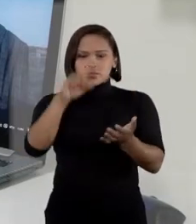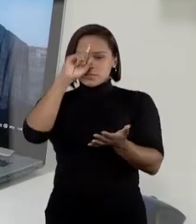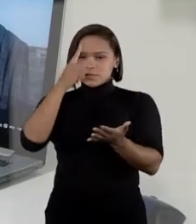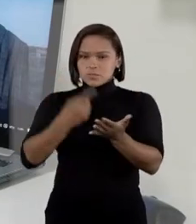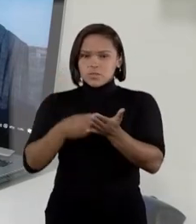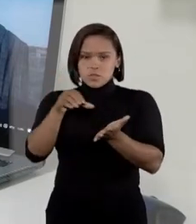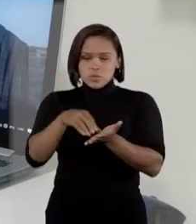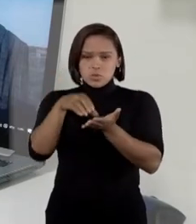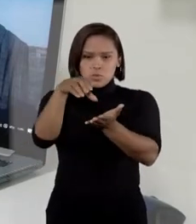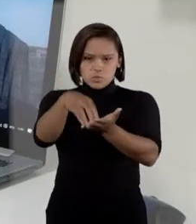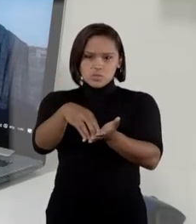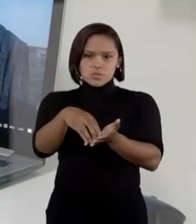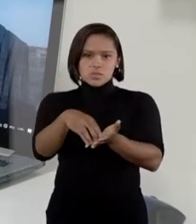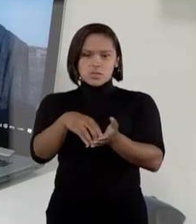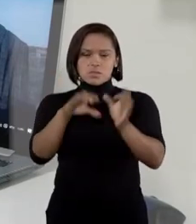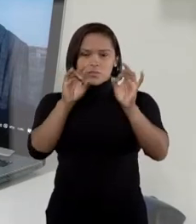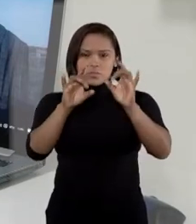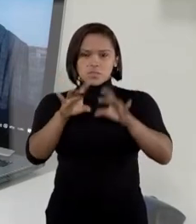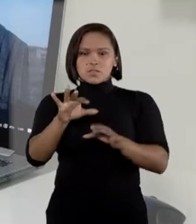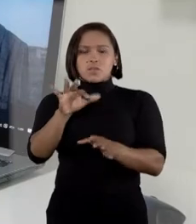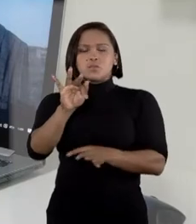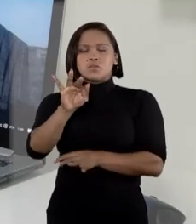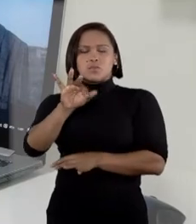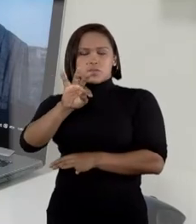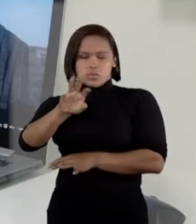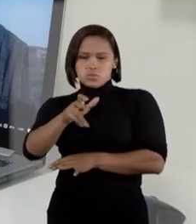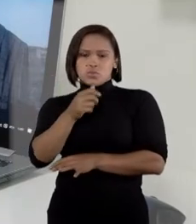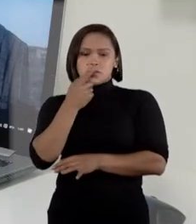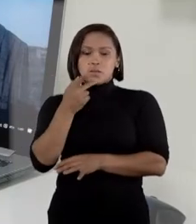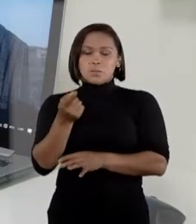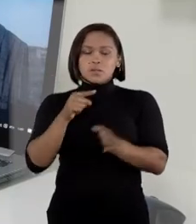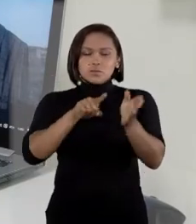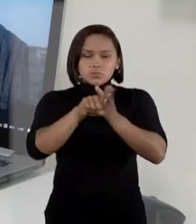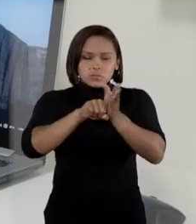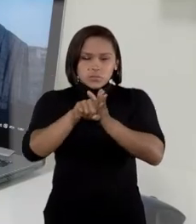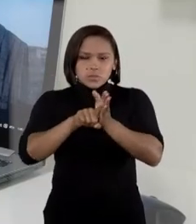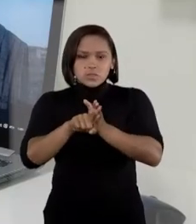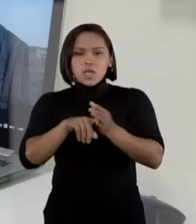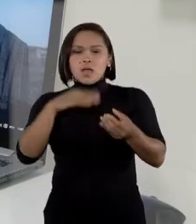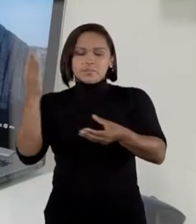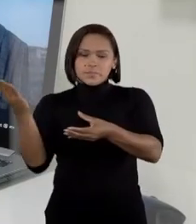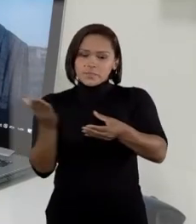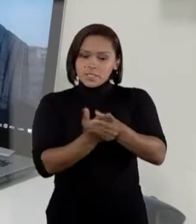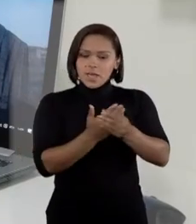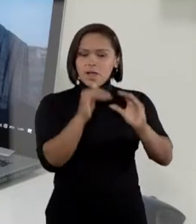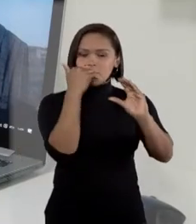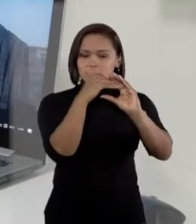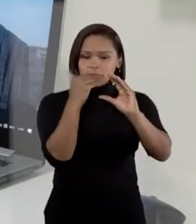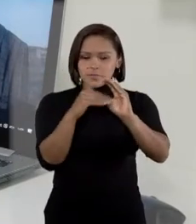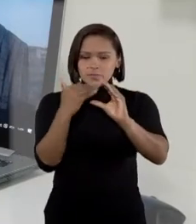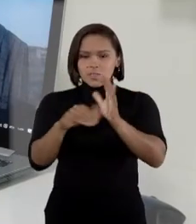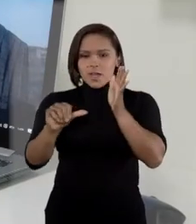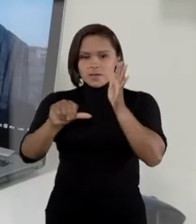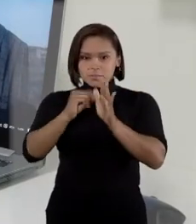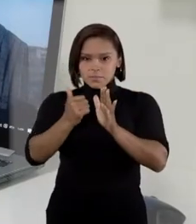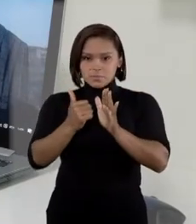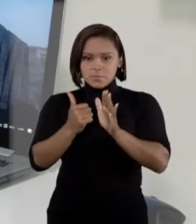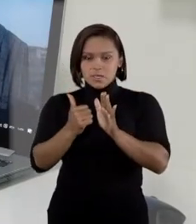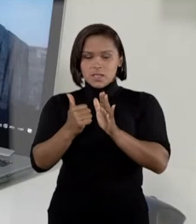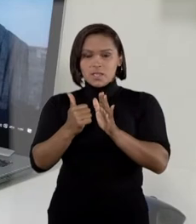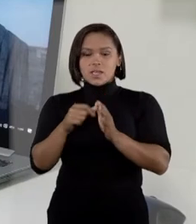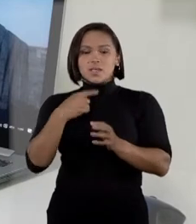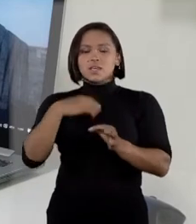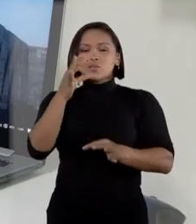Conselho Especial do TJ. Mas, com a perda de foro do investigado, as ações foram encaminhadas à primeira instância que